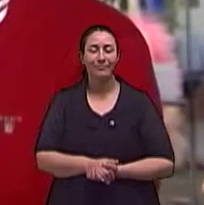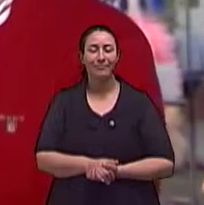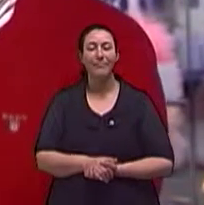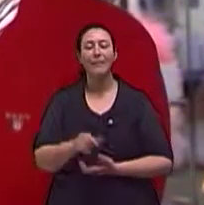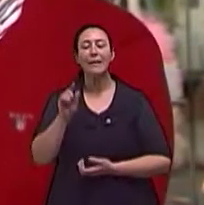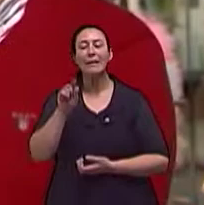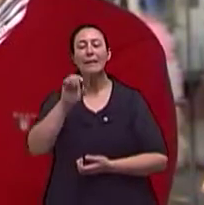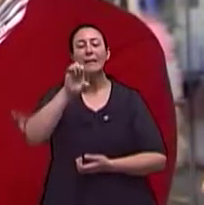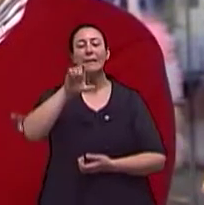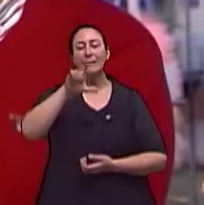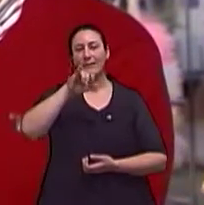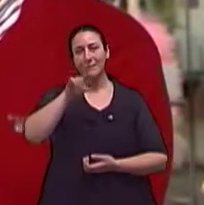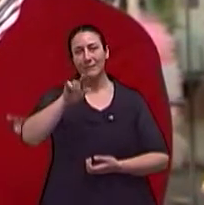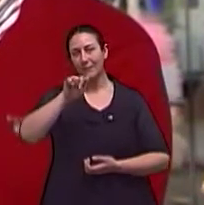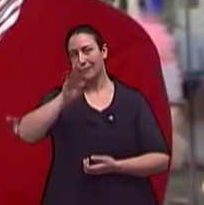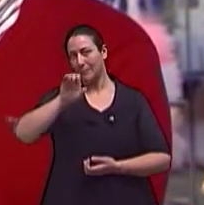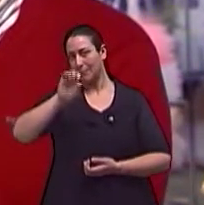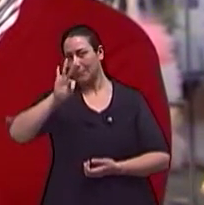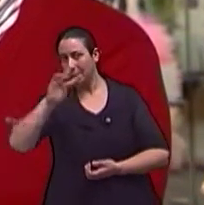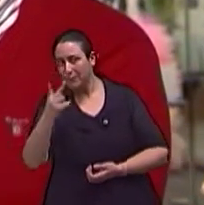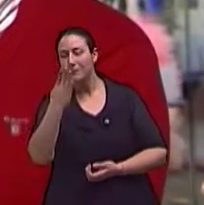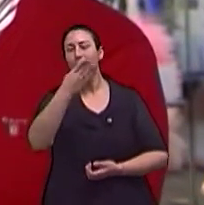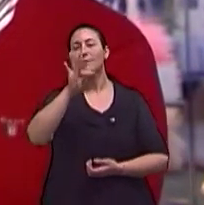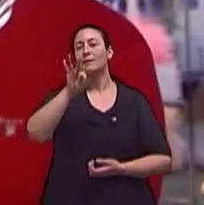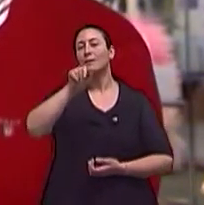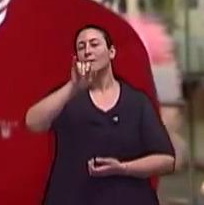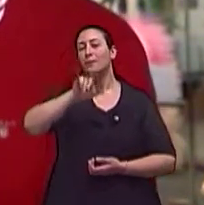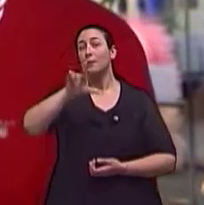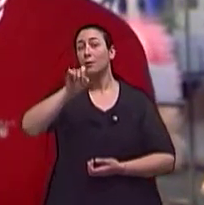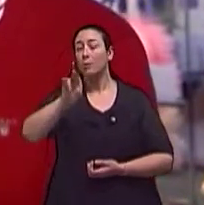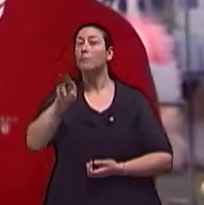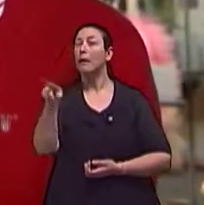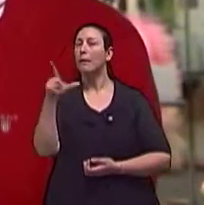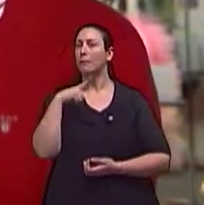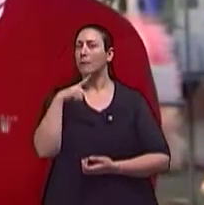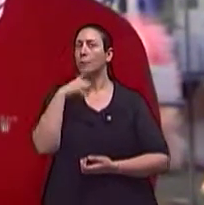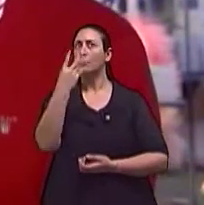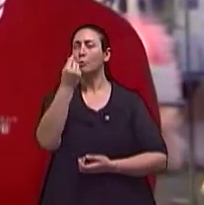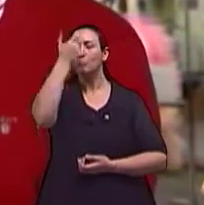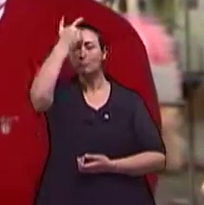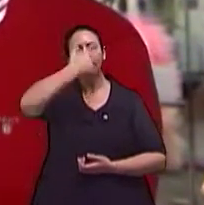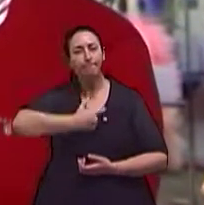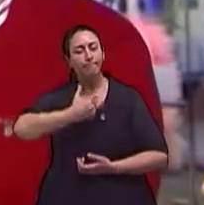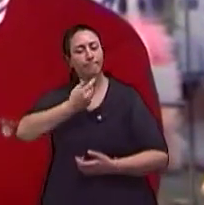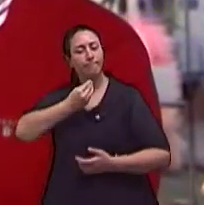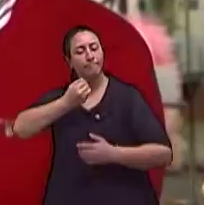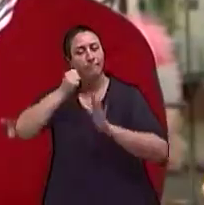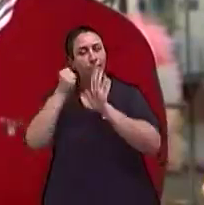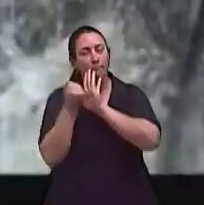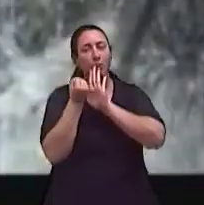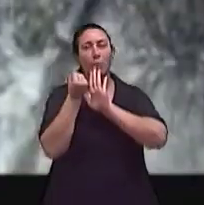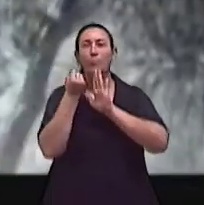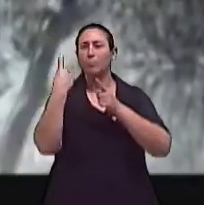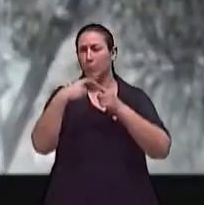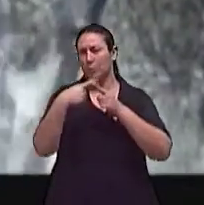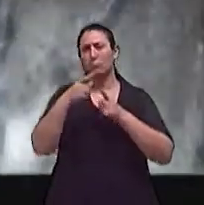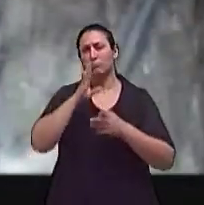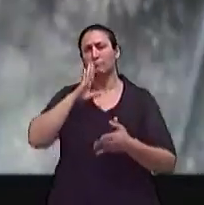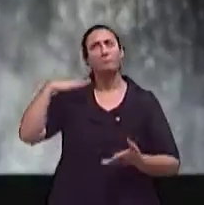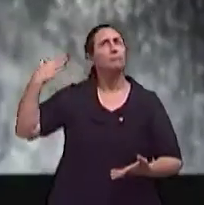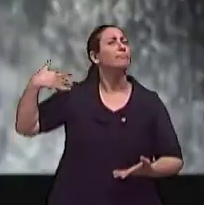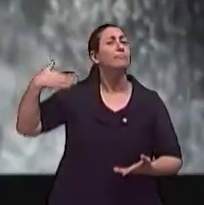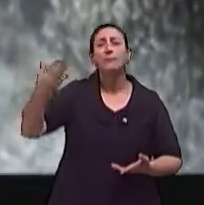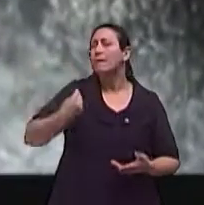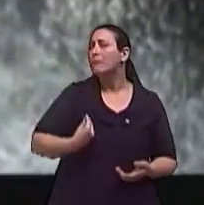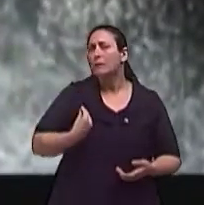Elizabeth Taylor, ela tem essa presença muito marcante, porque a gente acompanhou praticamente toda a vida dela nas